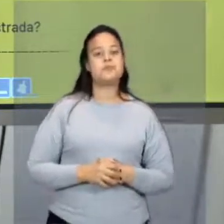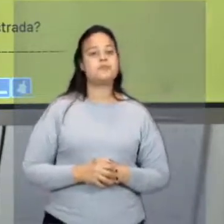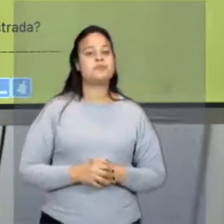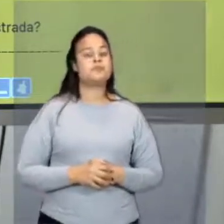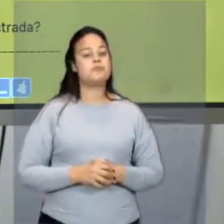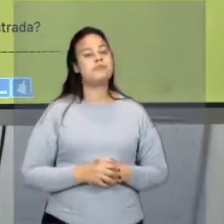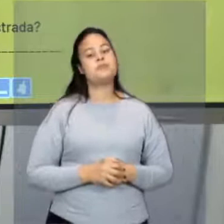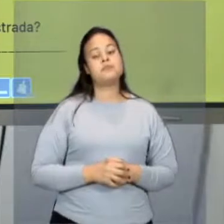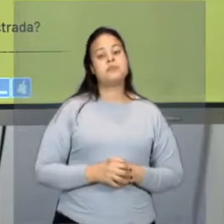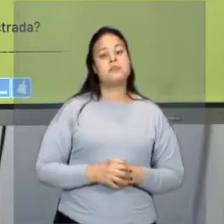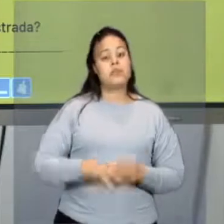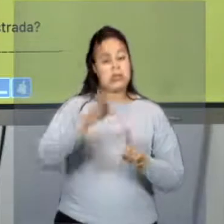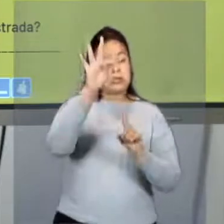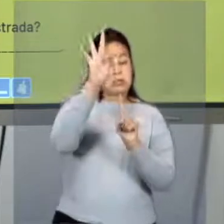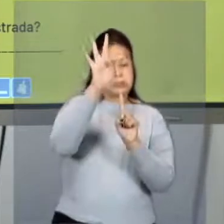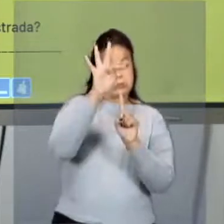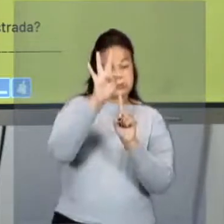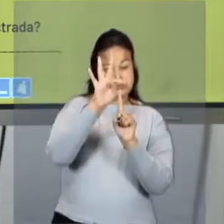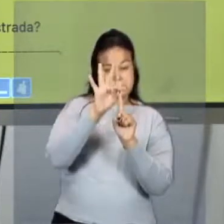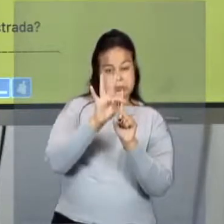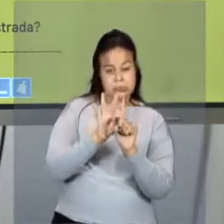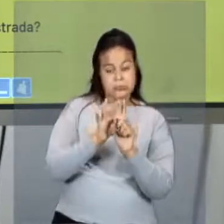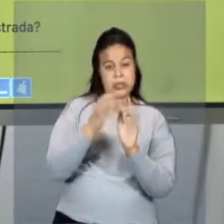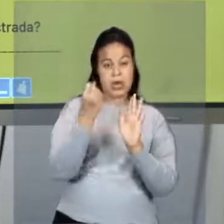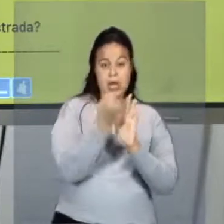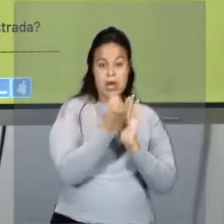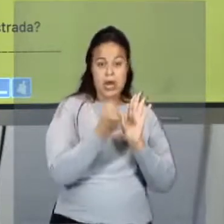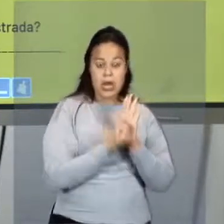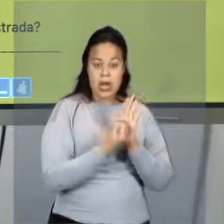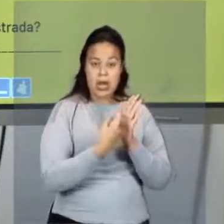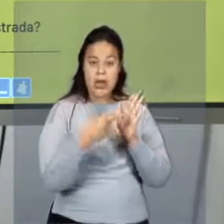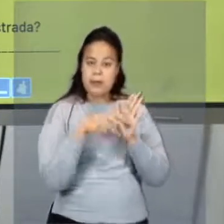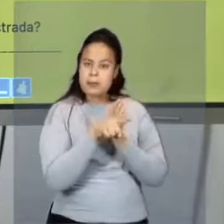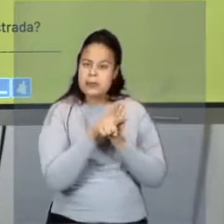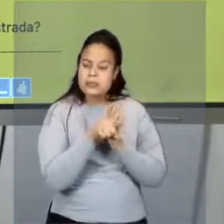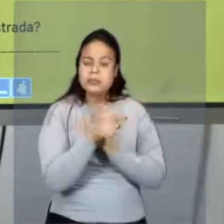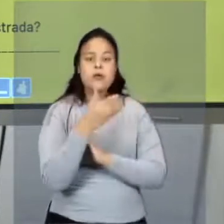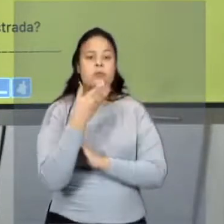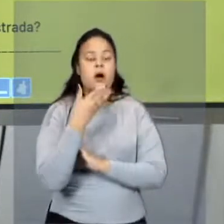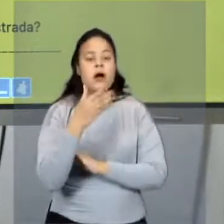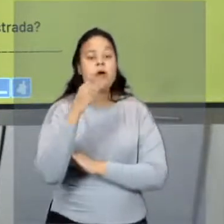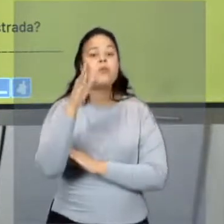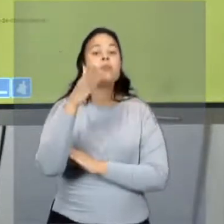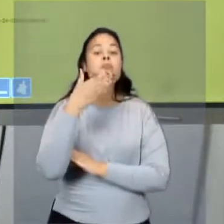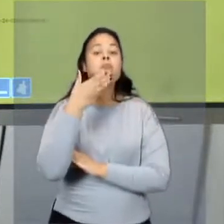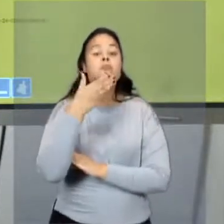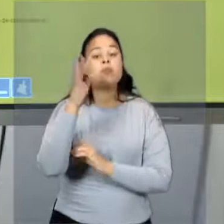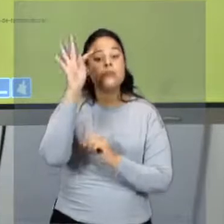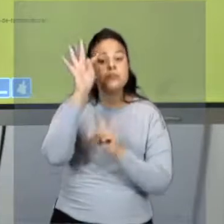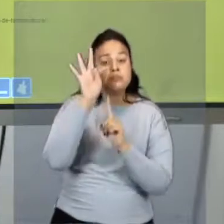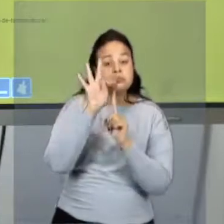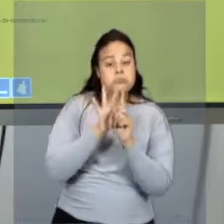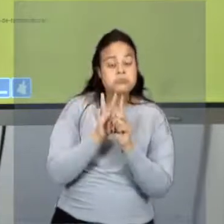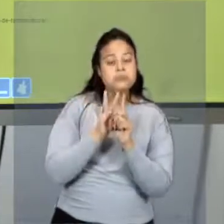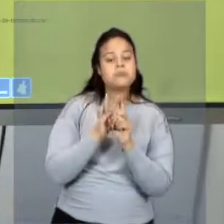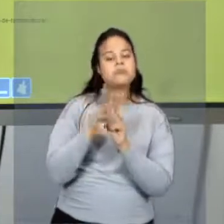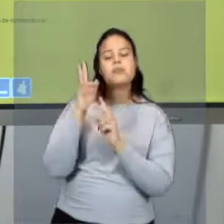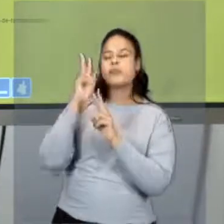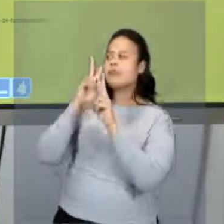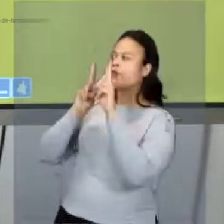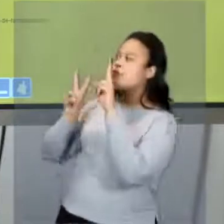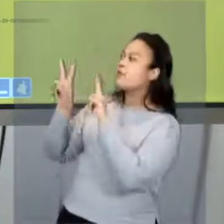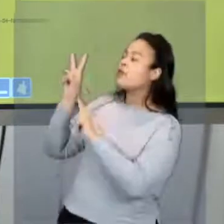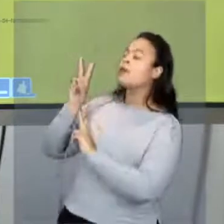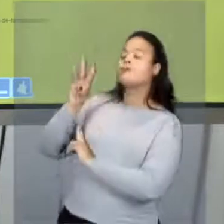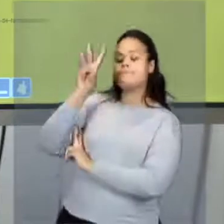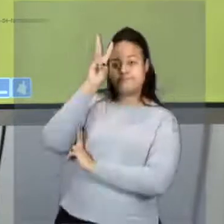Qual a menor temperatura registrada? Bom, a menor temperatura registrada, nós já vimos que foi exatamente